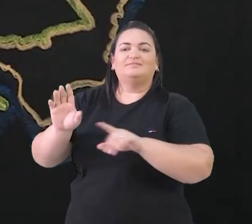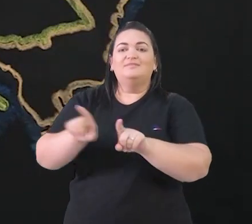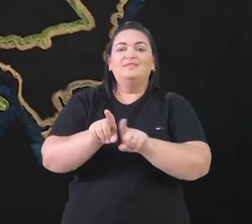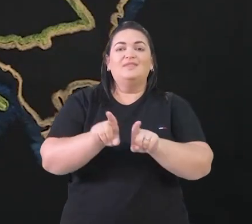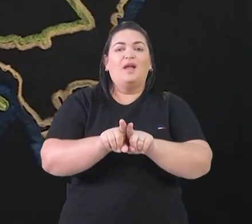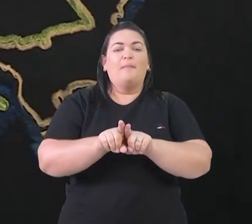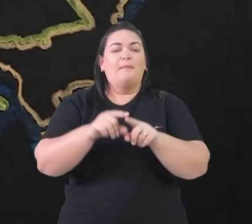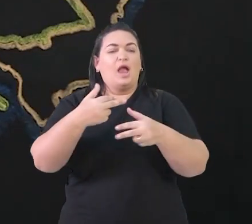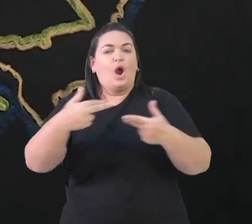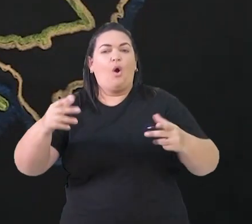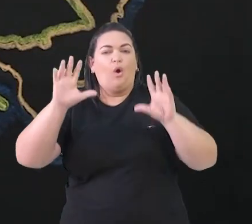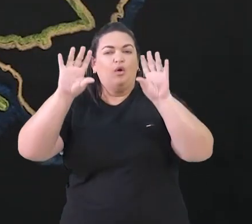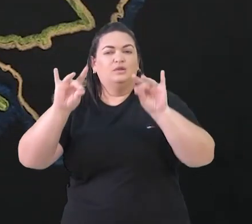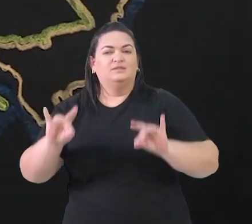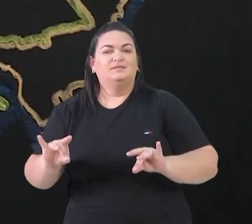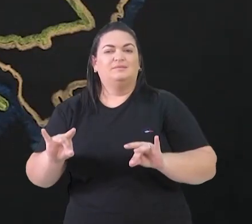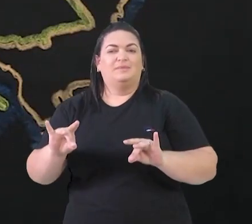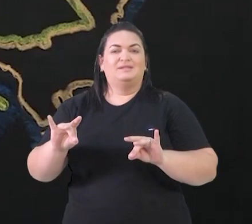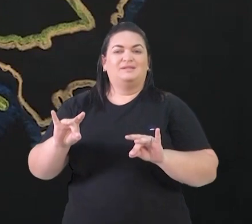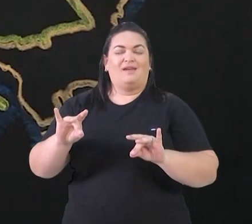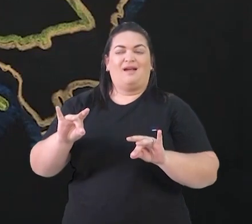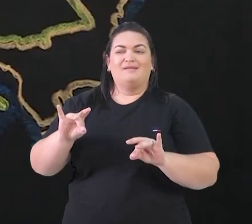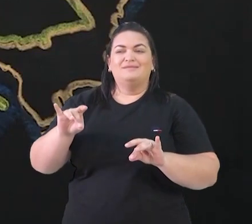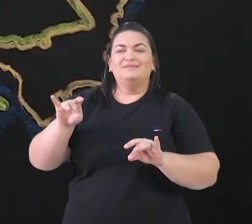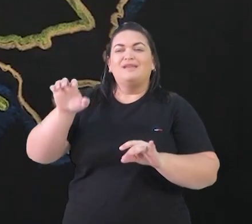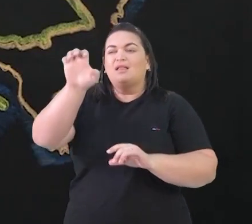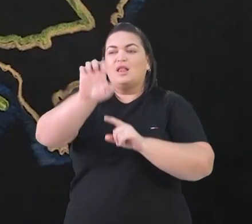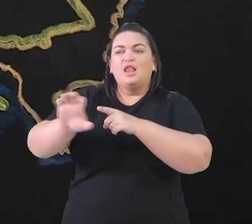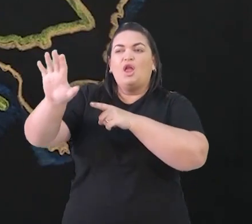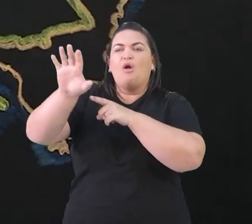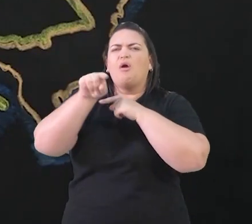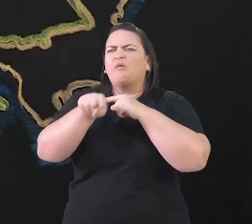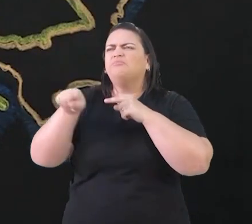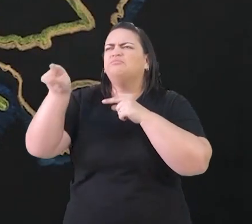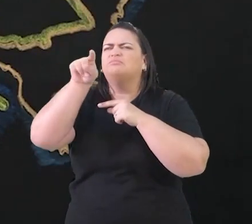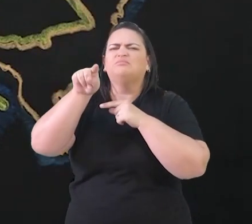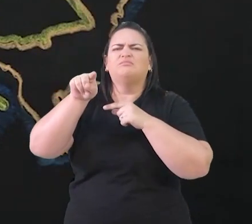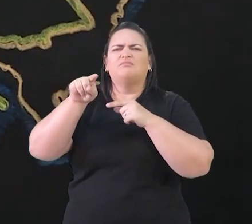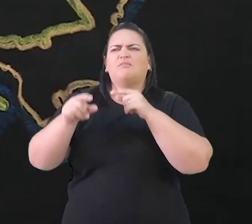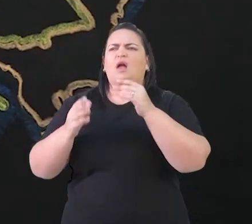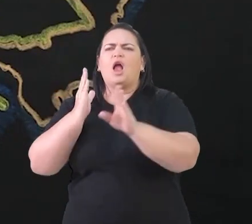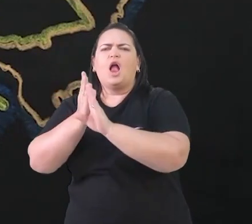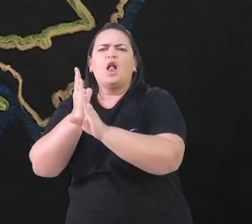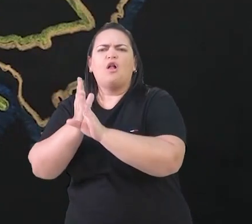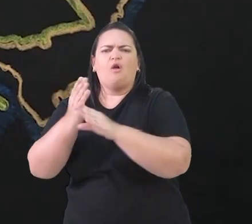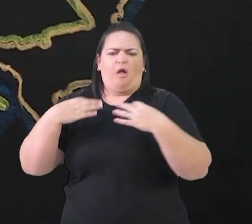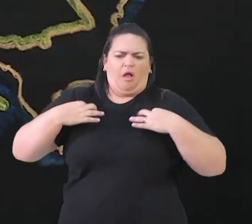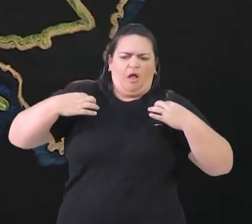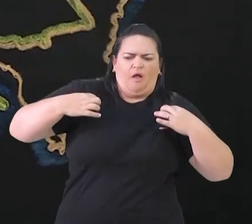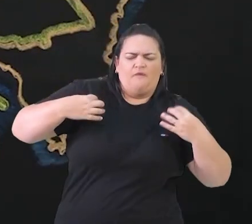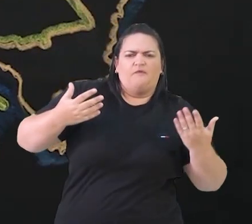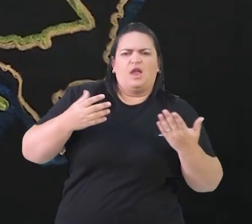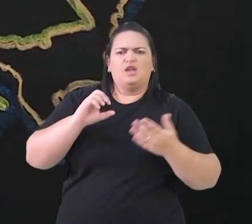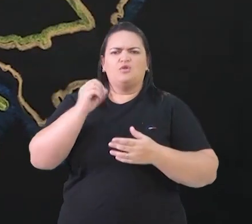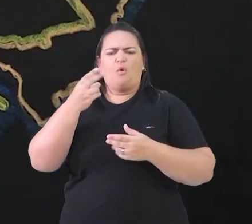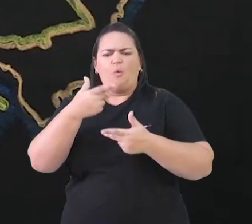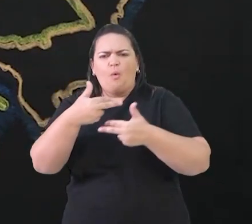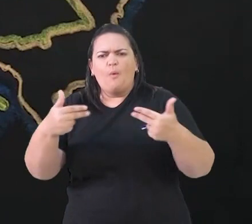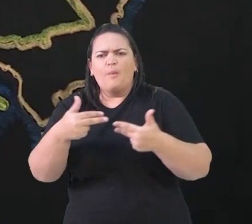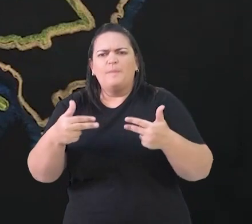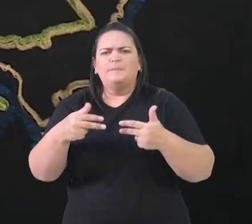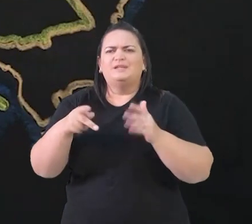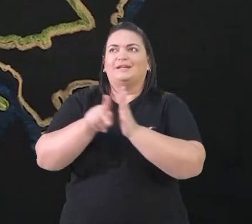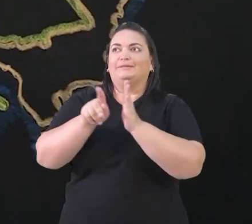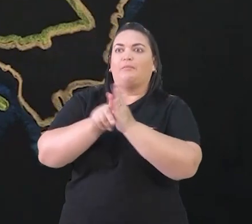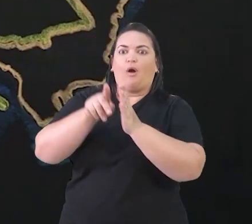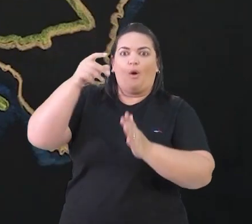relíquias. Em algumas partes da Europa, surgiam pedaços de veste, objetos que eram relacionados